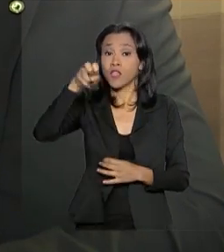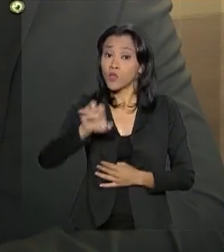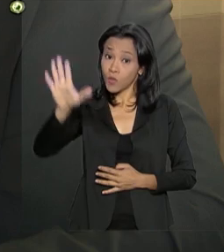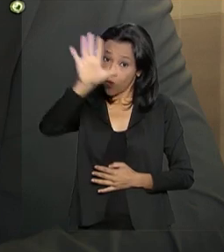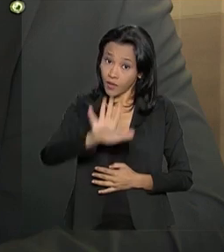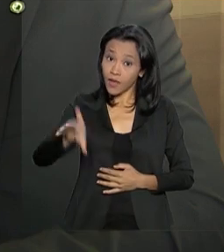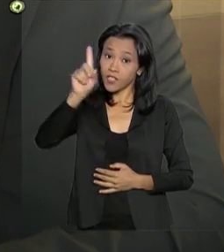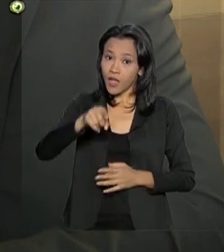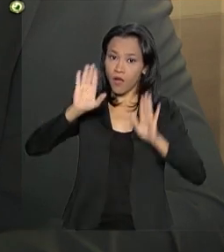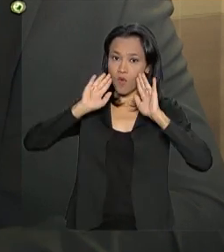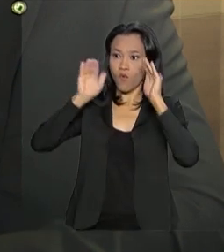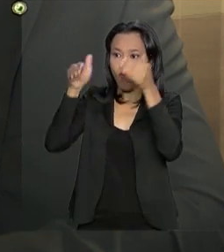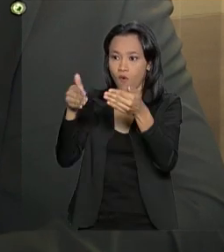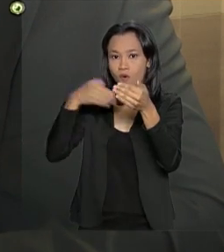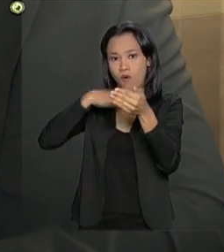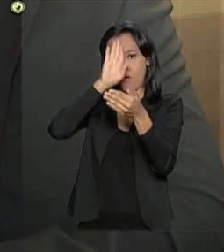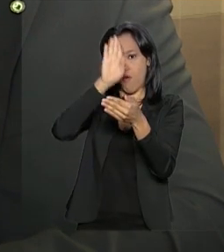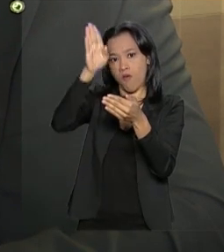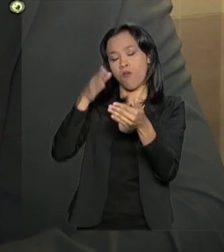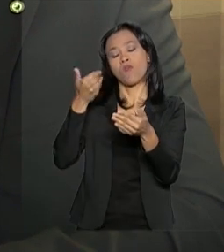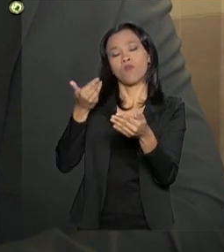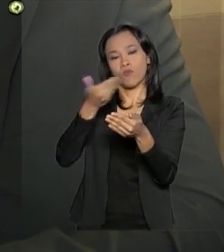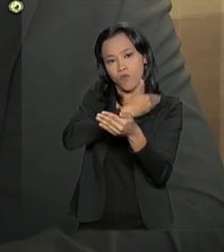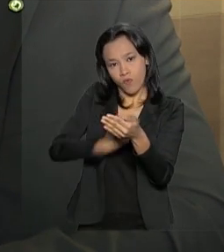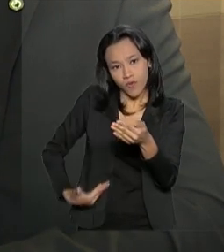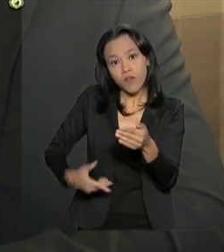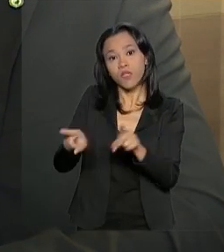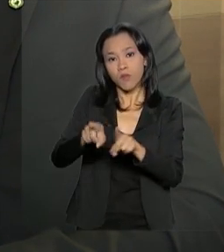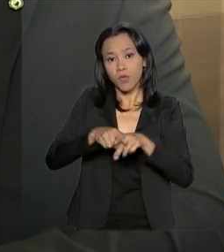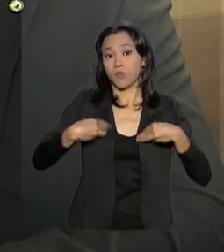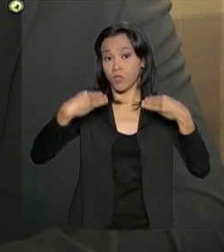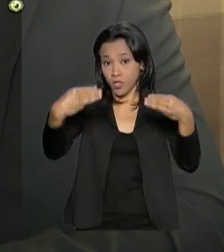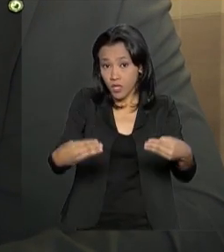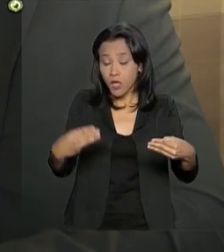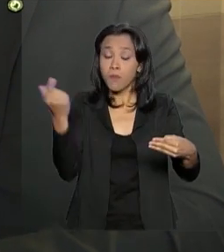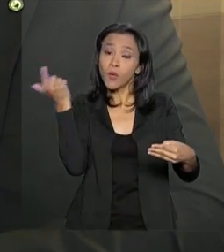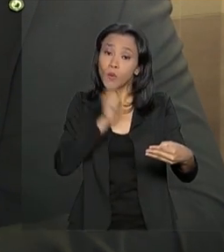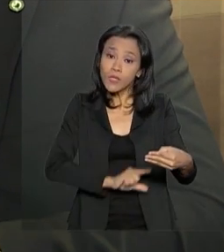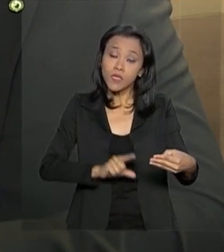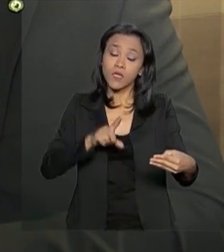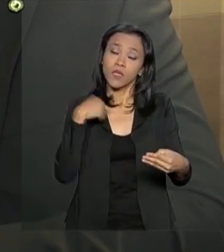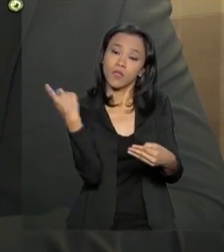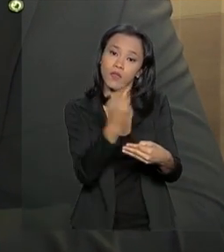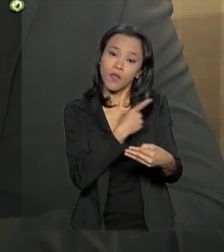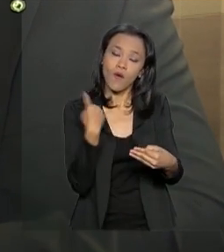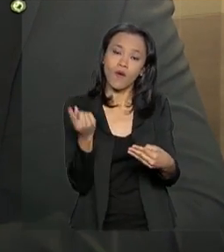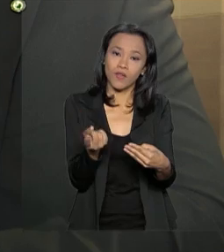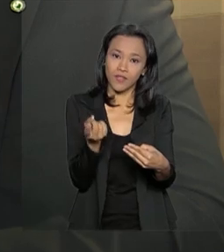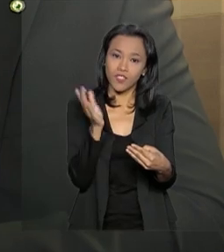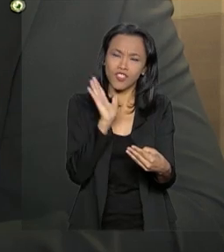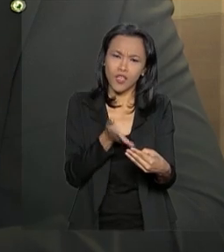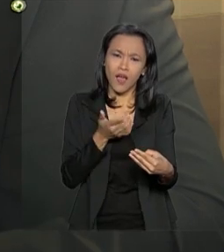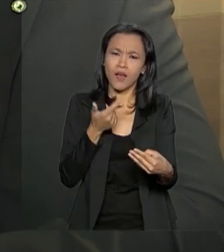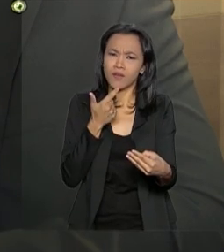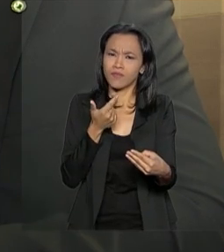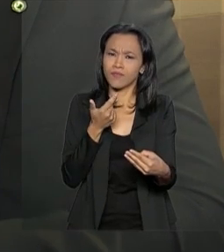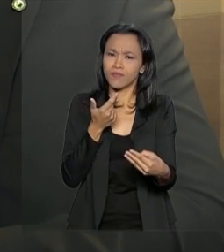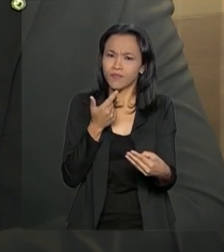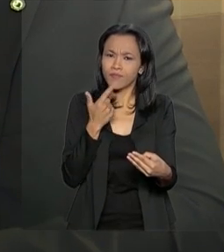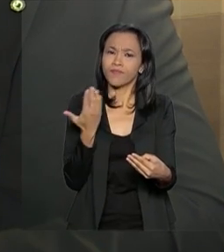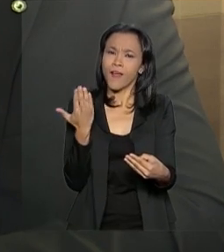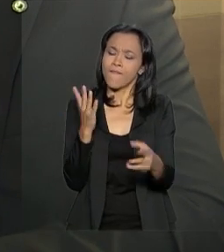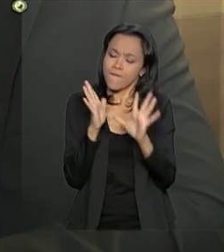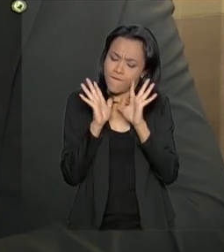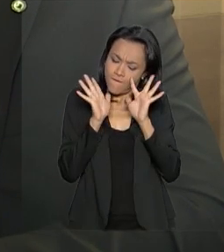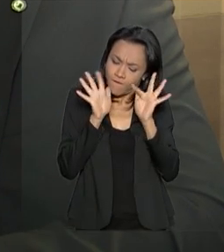prioridade para o governo, é a prioridade para o Ministério do Desenvolvimento Regional. Para conseguir isso, estamos finalizando o Plano